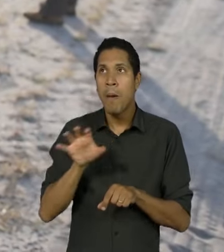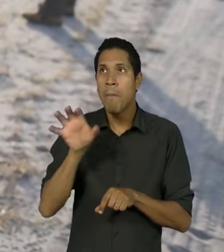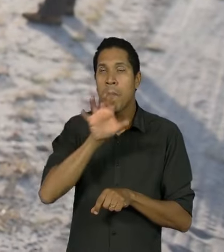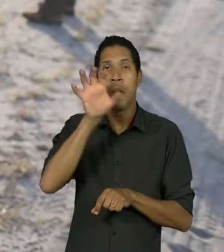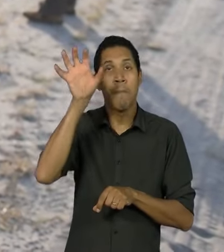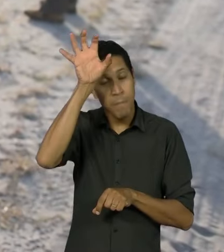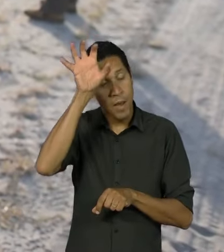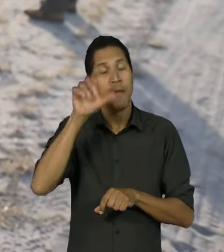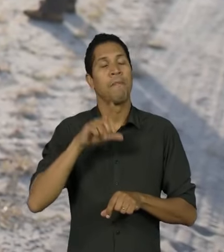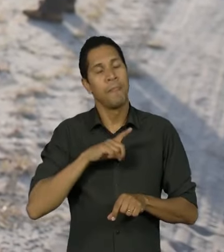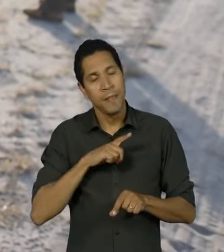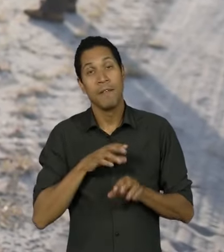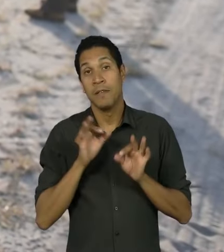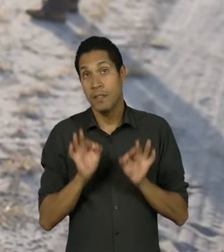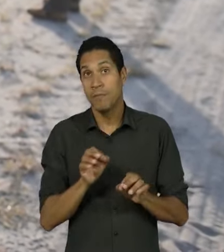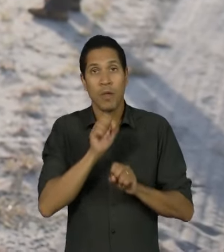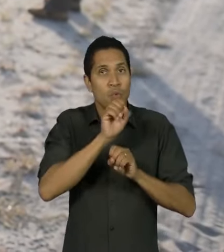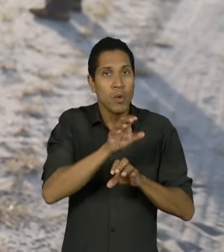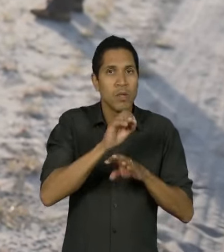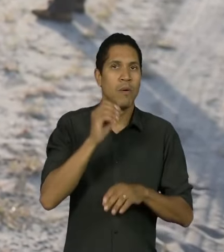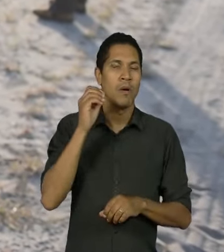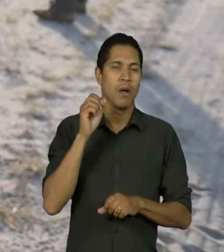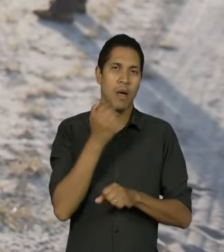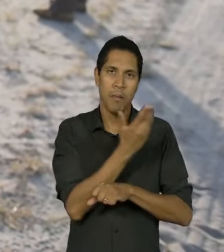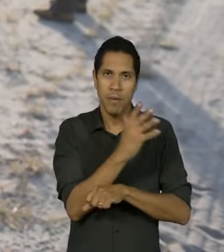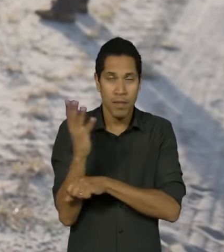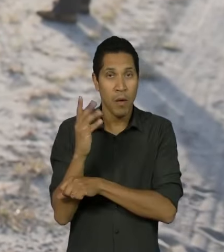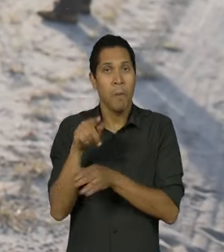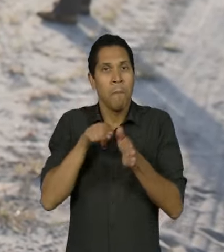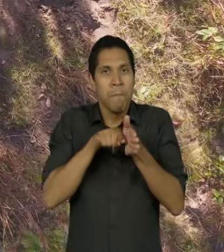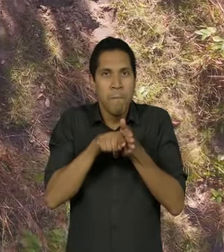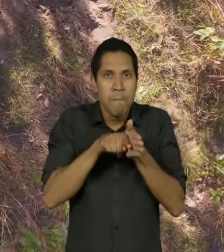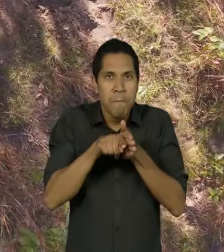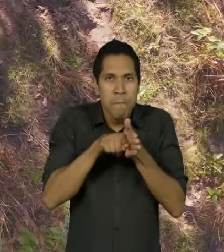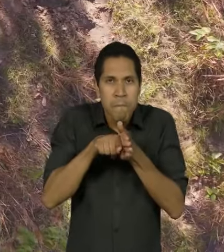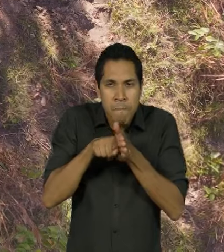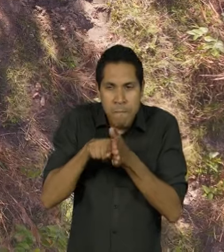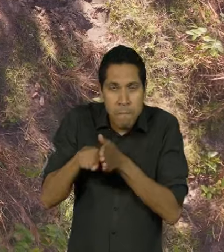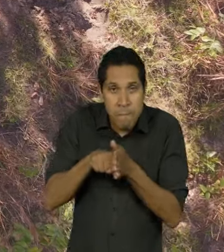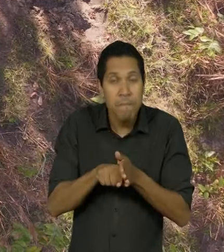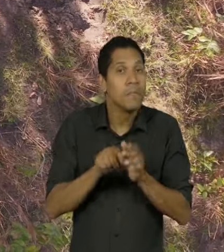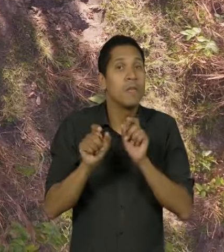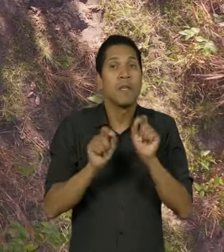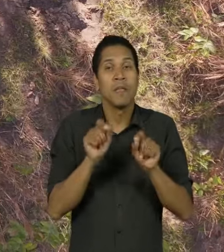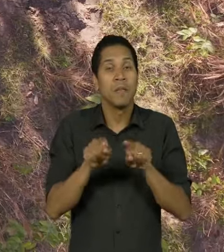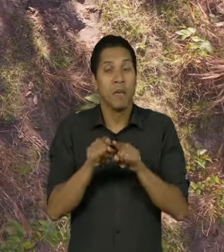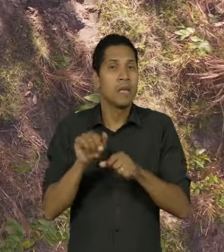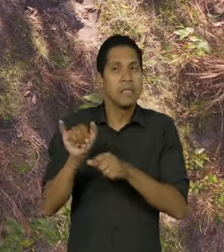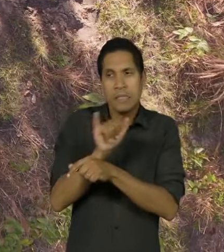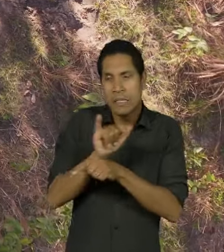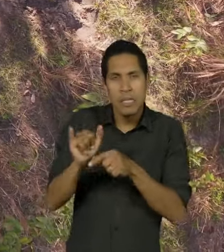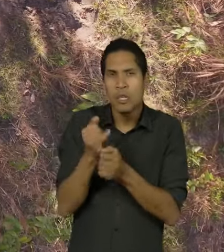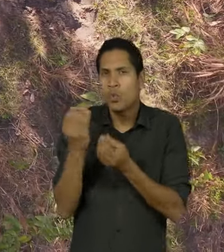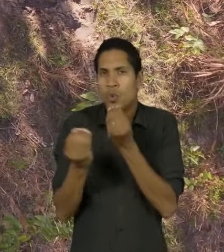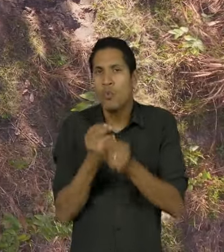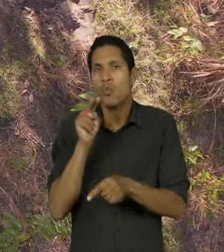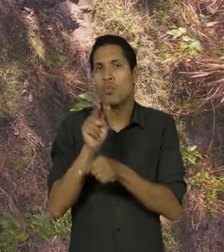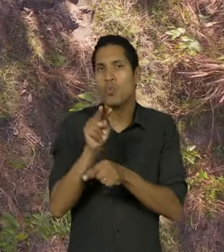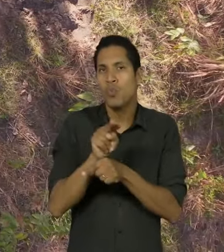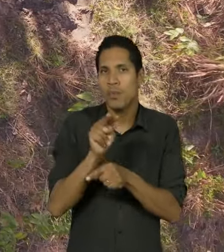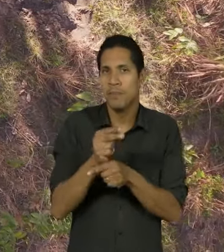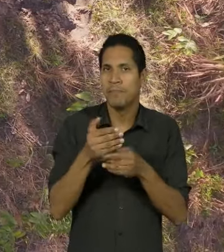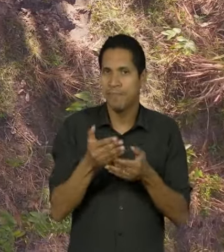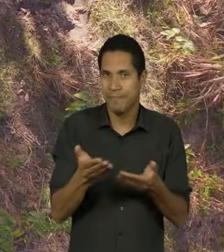frentes de atuação estão educação ambiental pesquisas científicas e implementação de estratégias de conservação